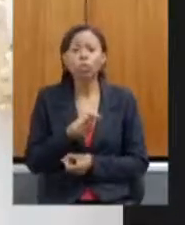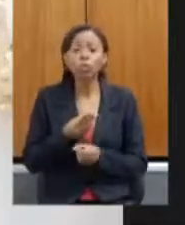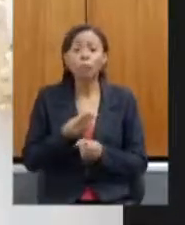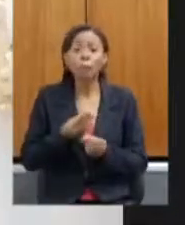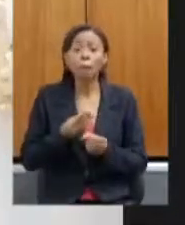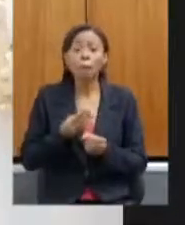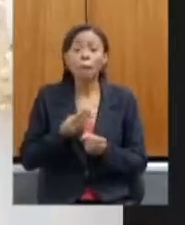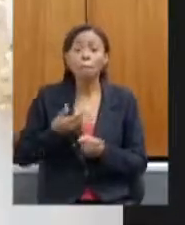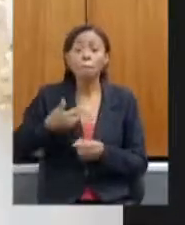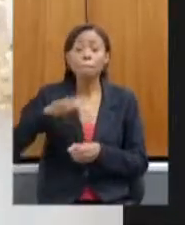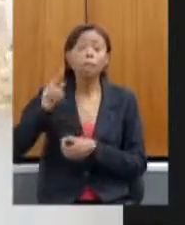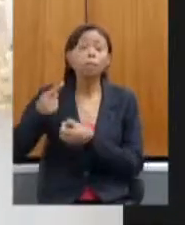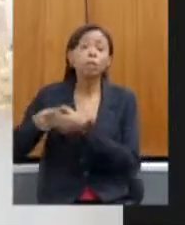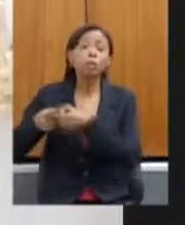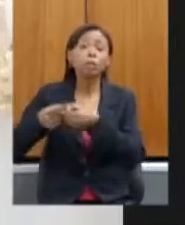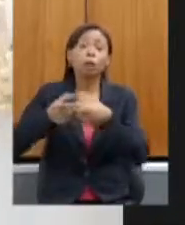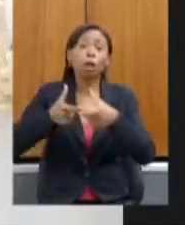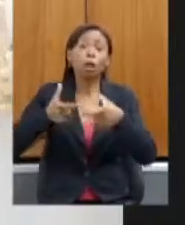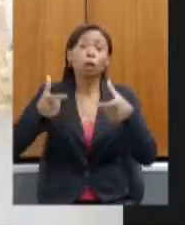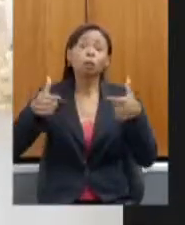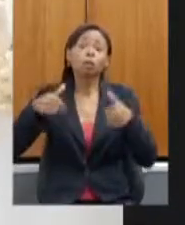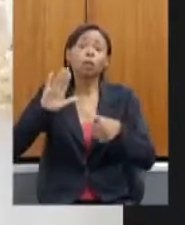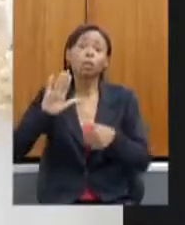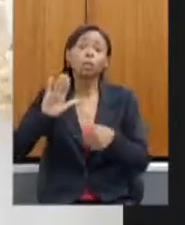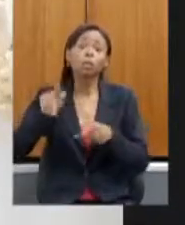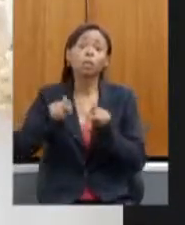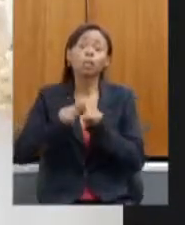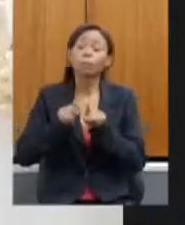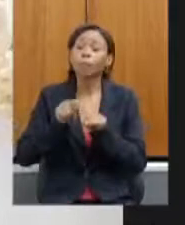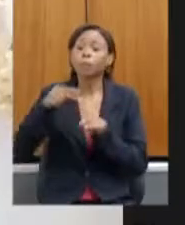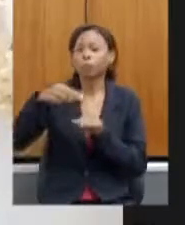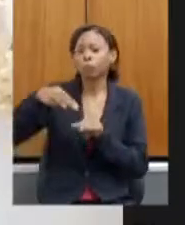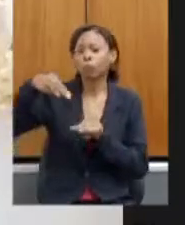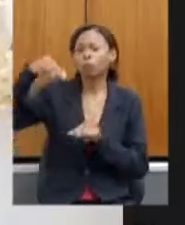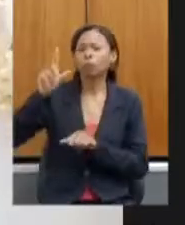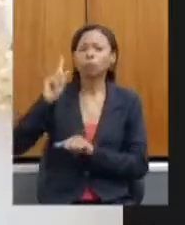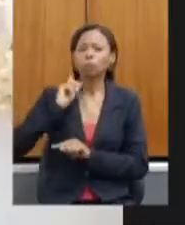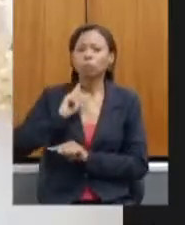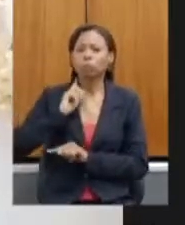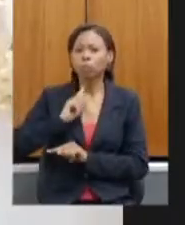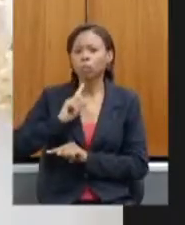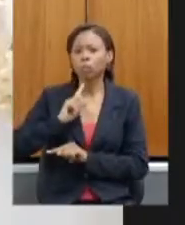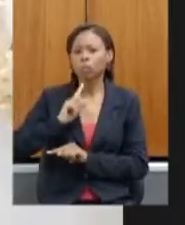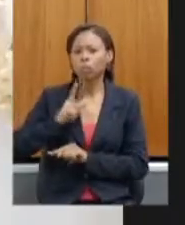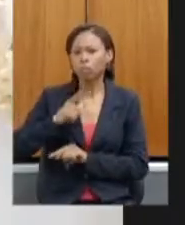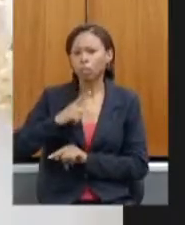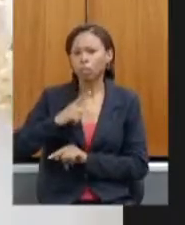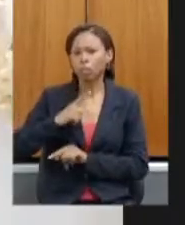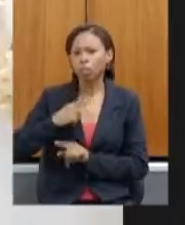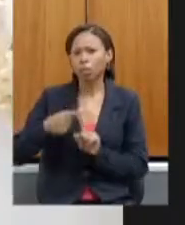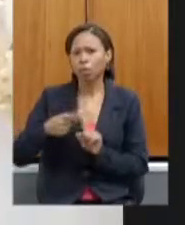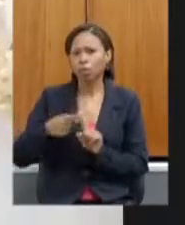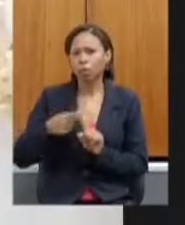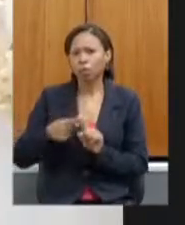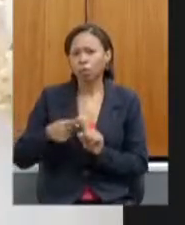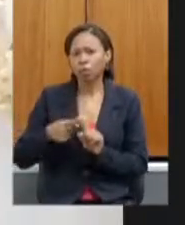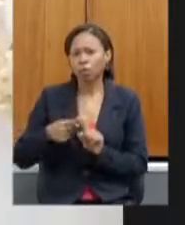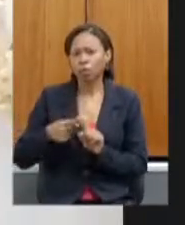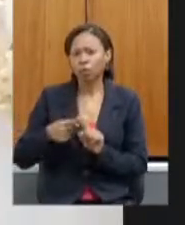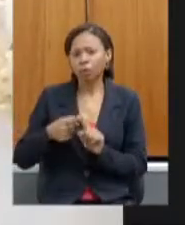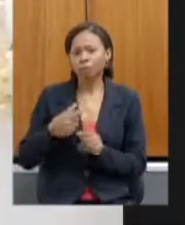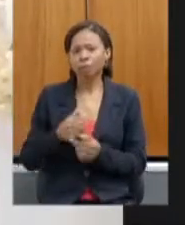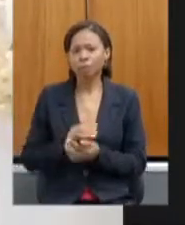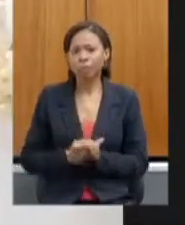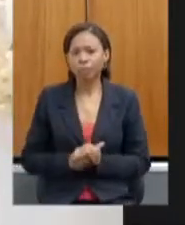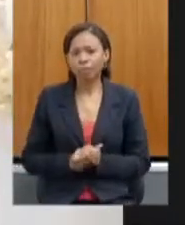se essa listagem abarca o norte de Minas, chega o norte de Minas, porque, embora o PA é muito falado, mas a